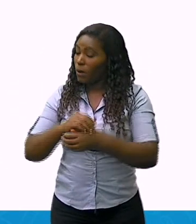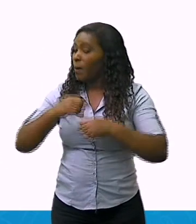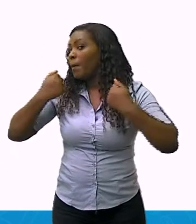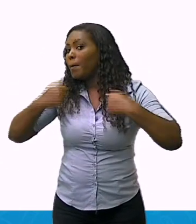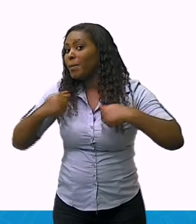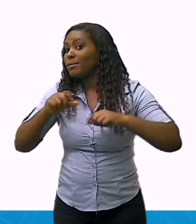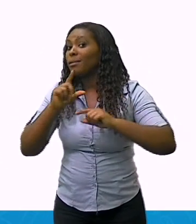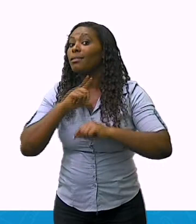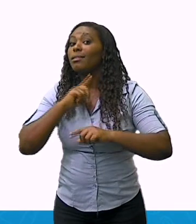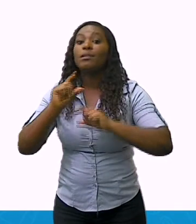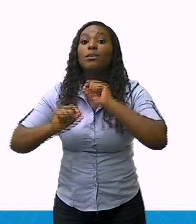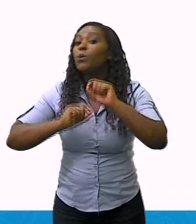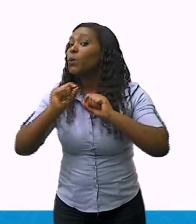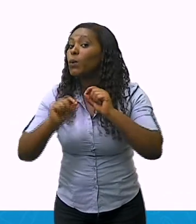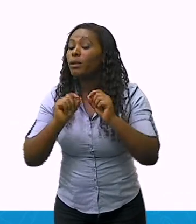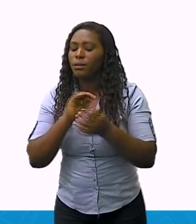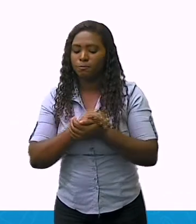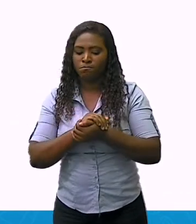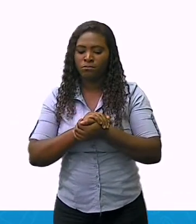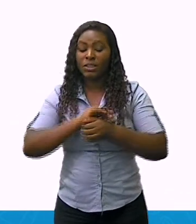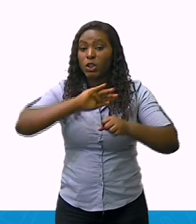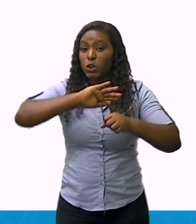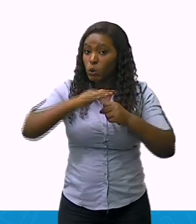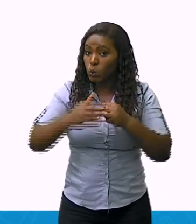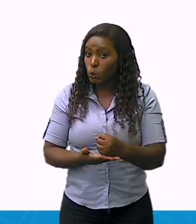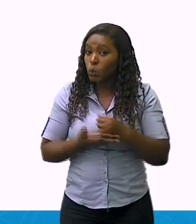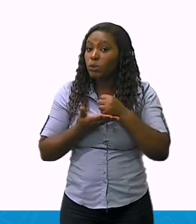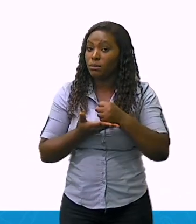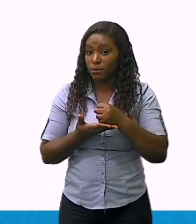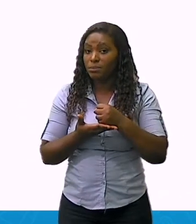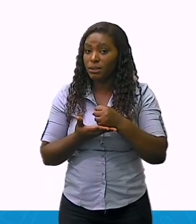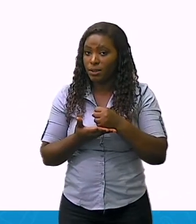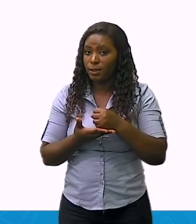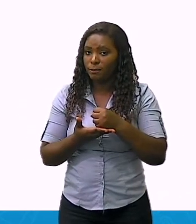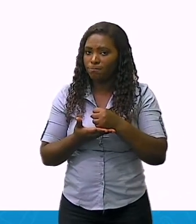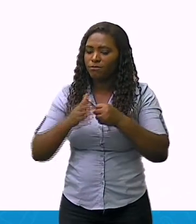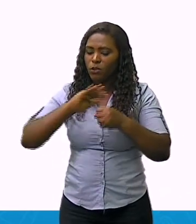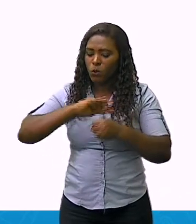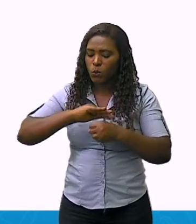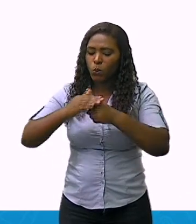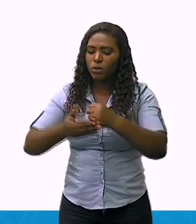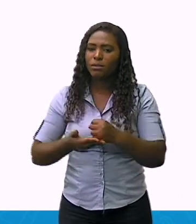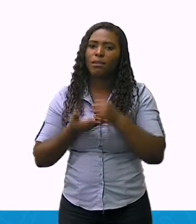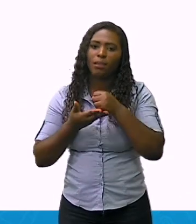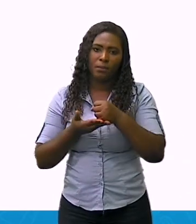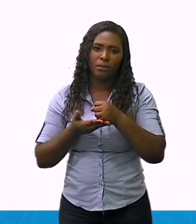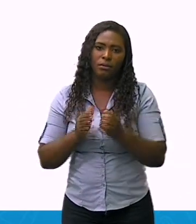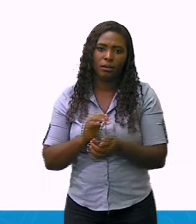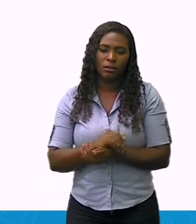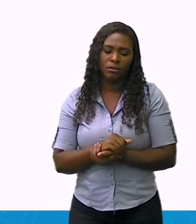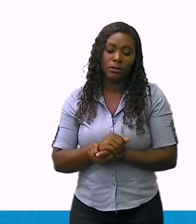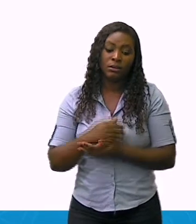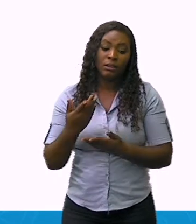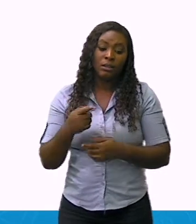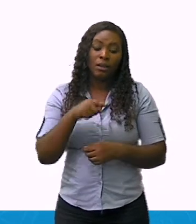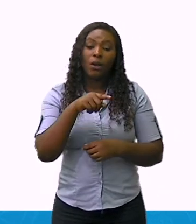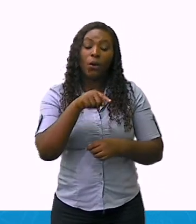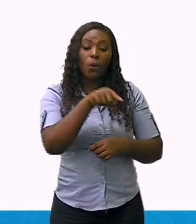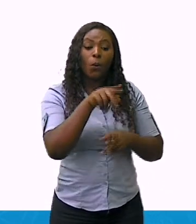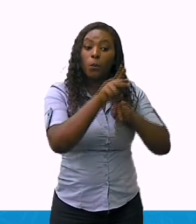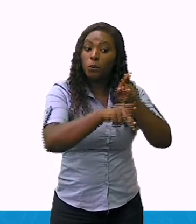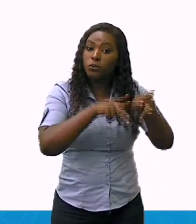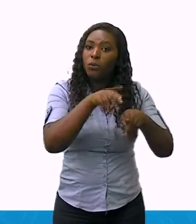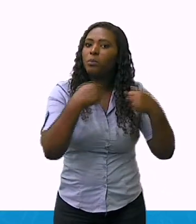desenvolvimento sustentável. E aí, nós vamos perceber que a Constituição Federal,